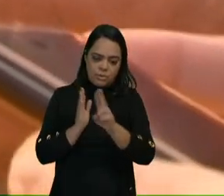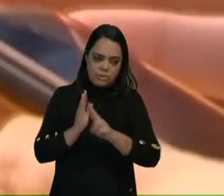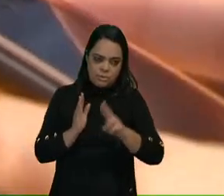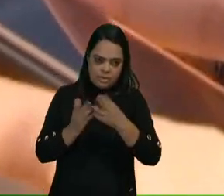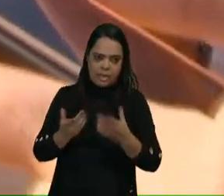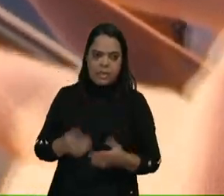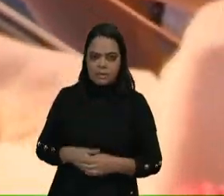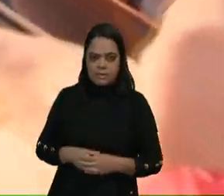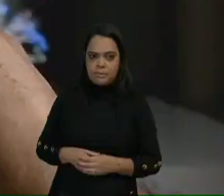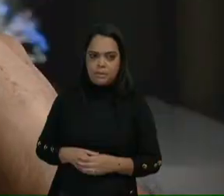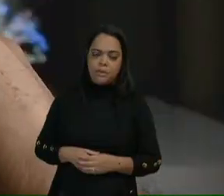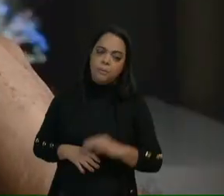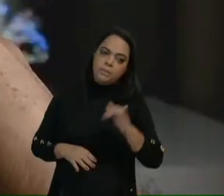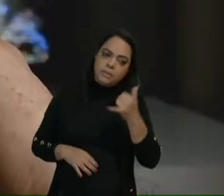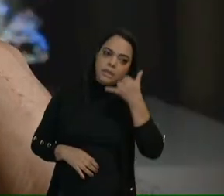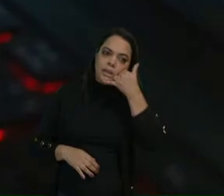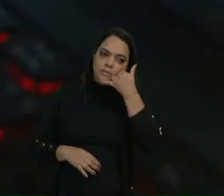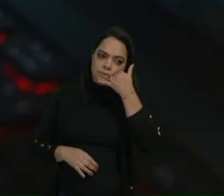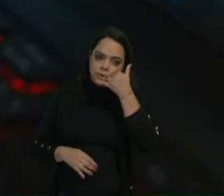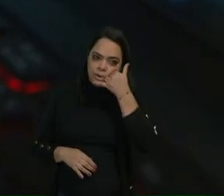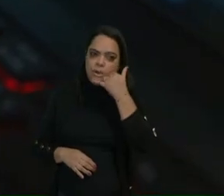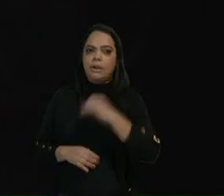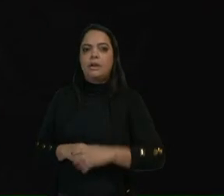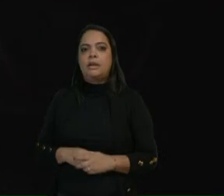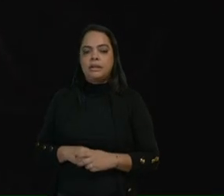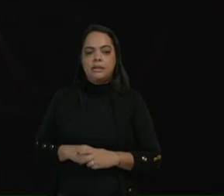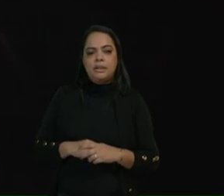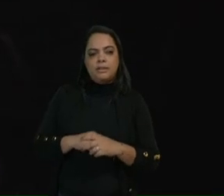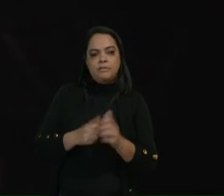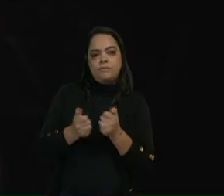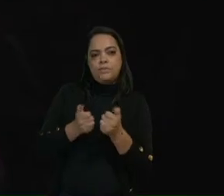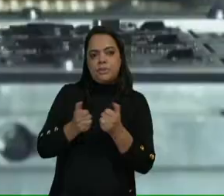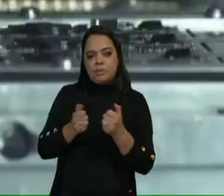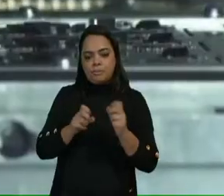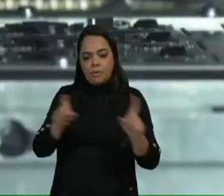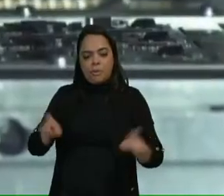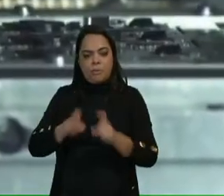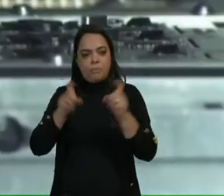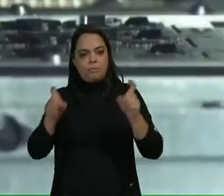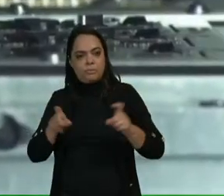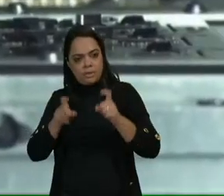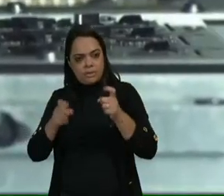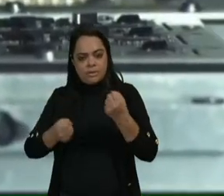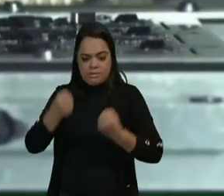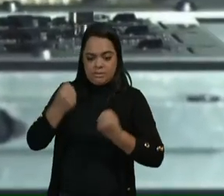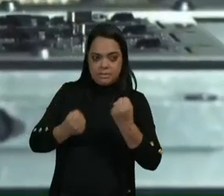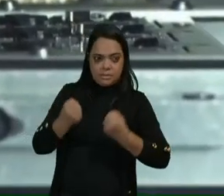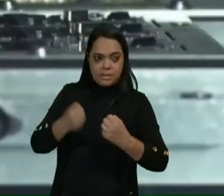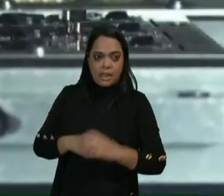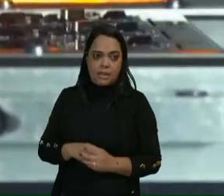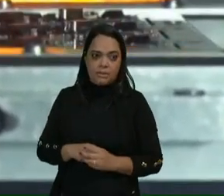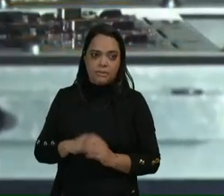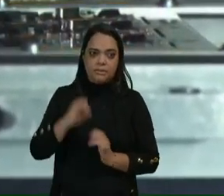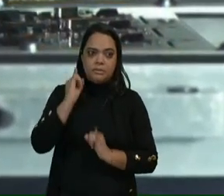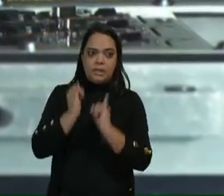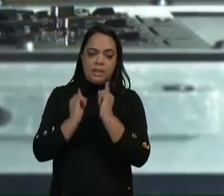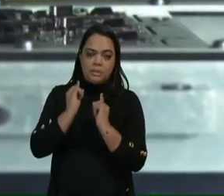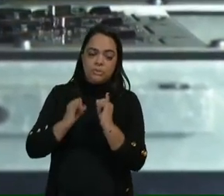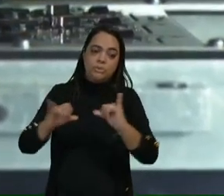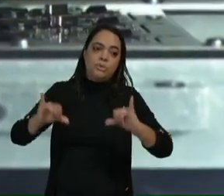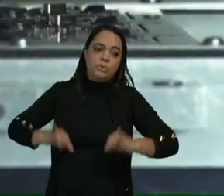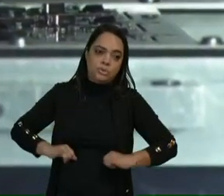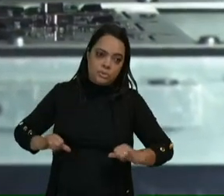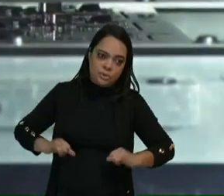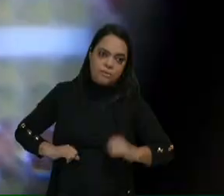como smartphones, videogames, computadores e até veículos. A indústria sofreu nos últimos dois anos. Com a